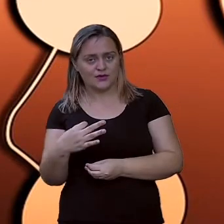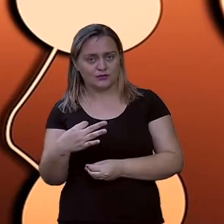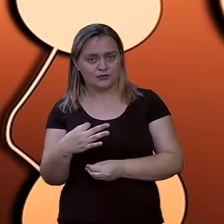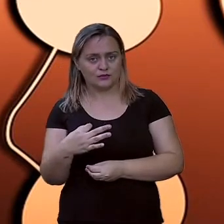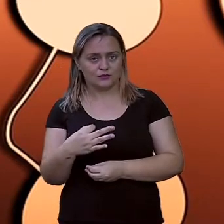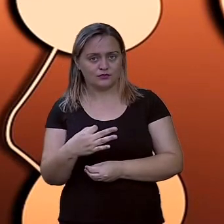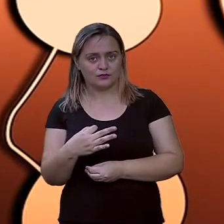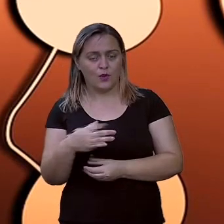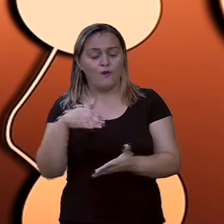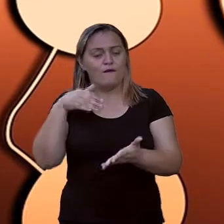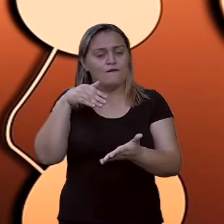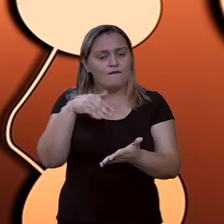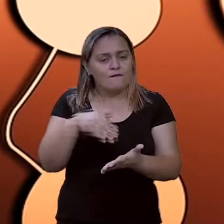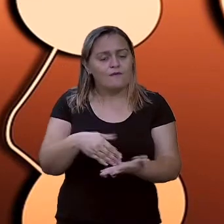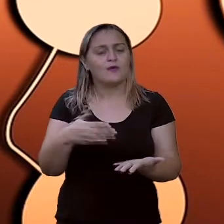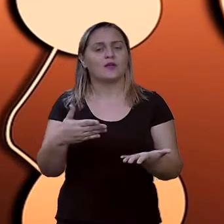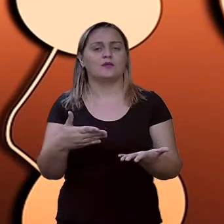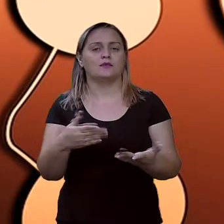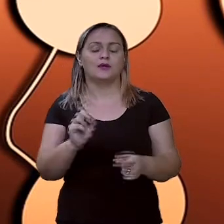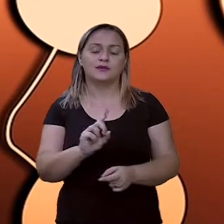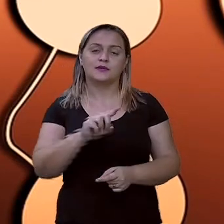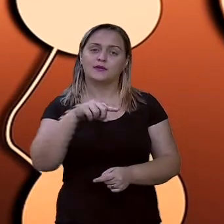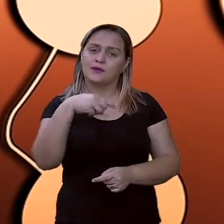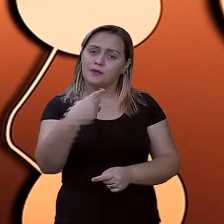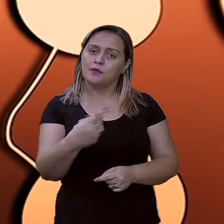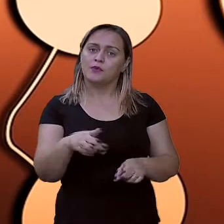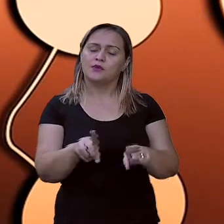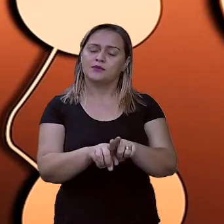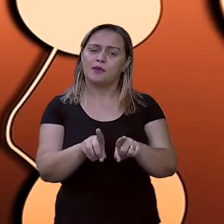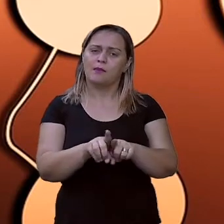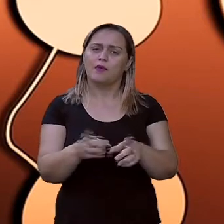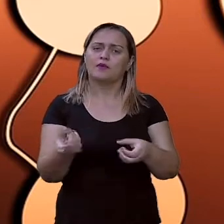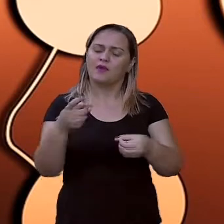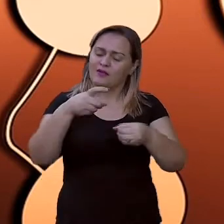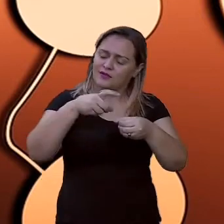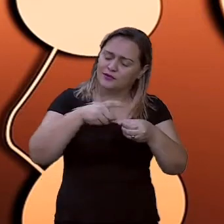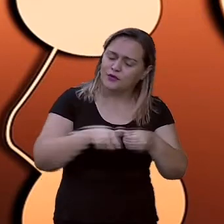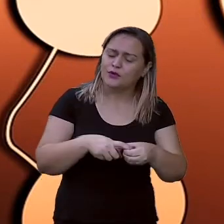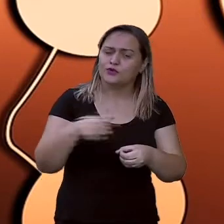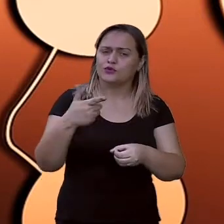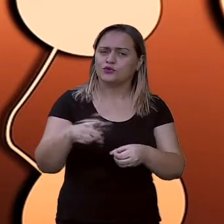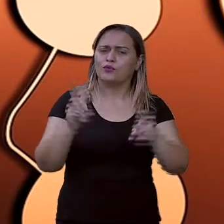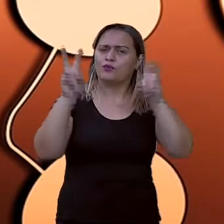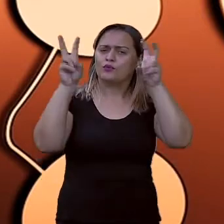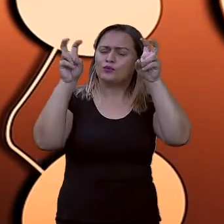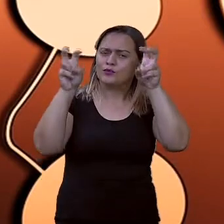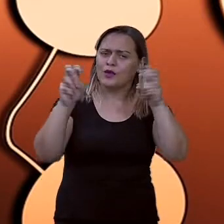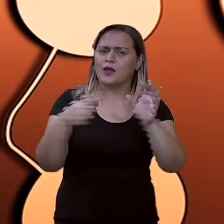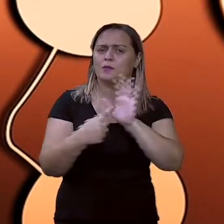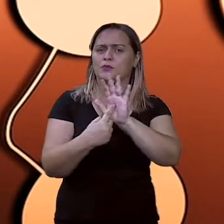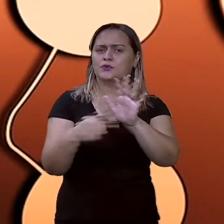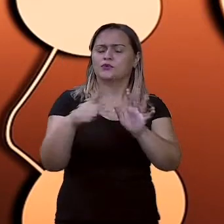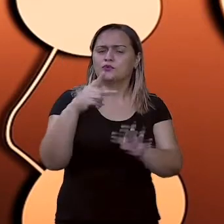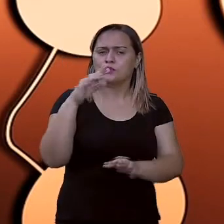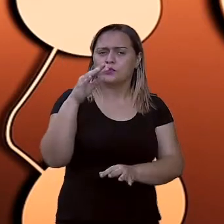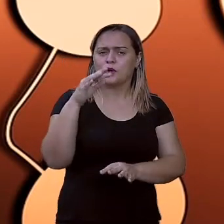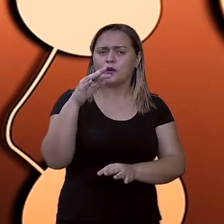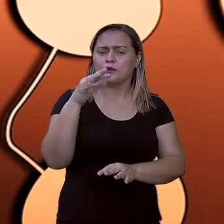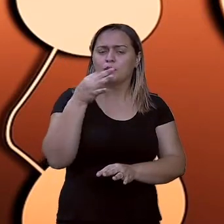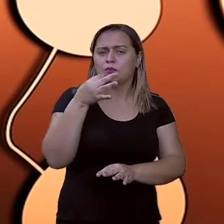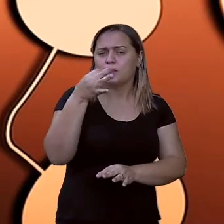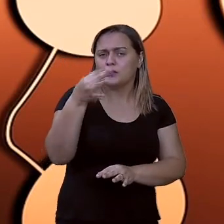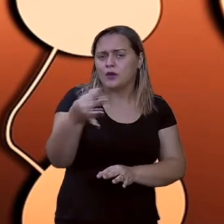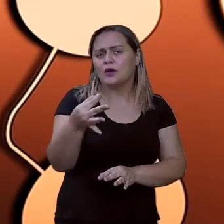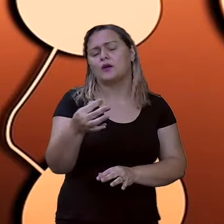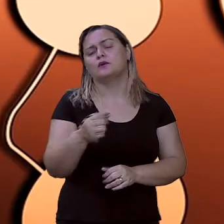está opinando. E é a hora que você retoma aí o seu tema, a sua ideia, né? Aquela ideia que você apresentou lá no início,